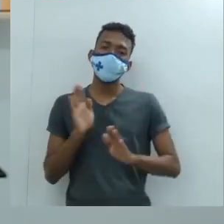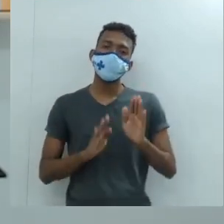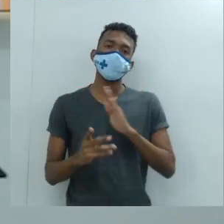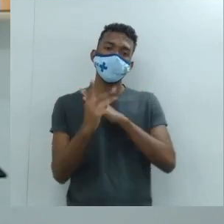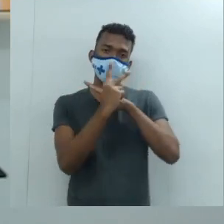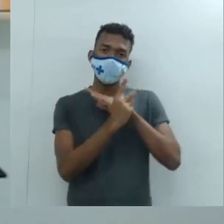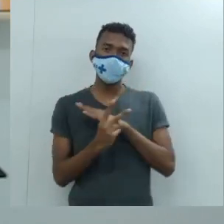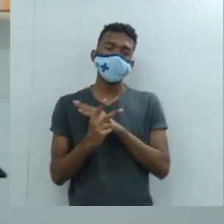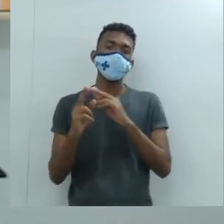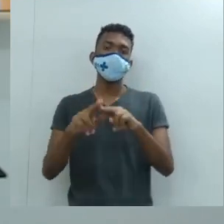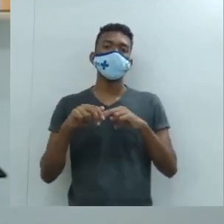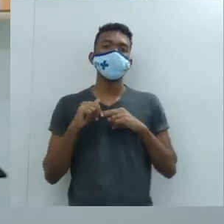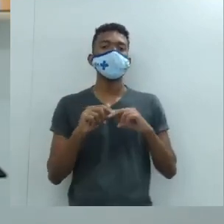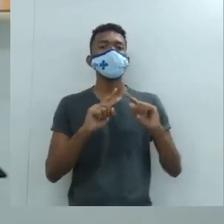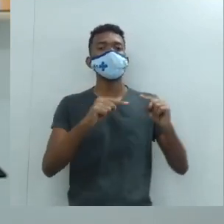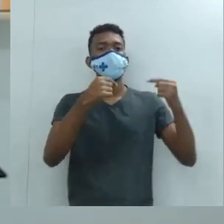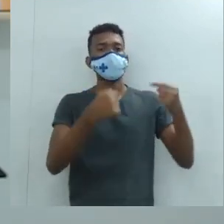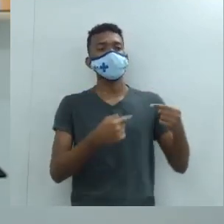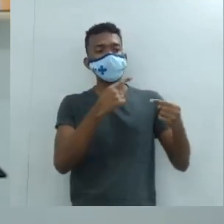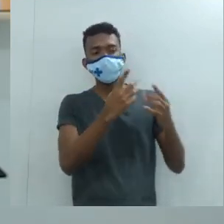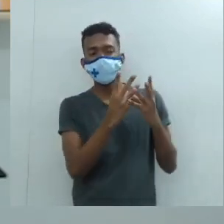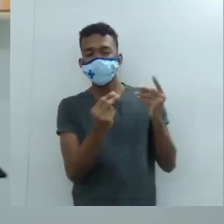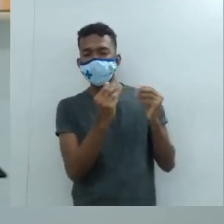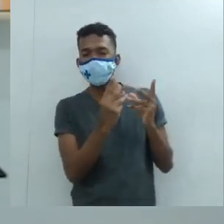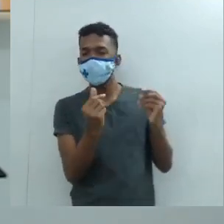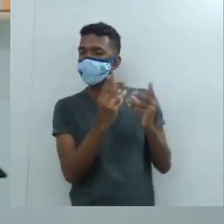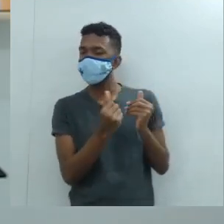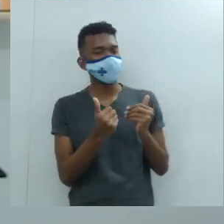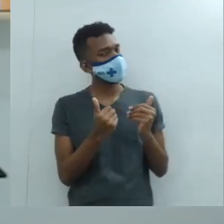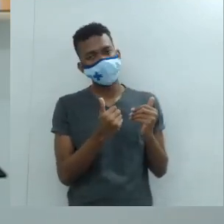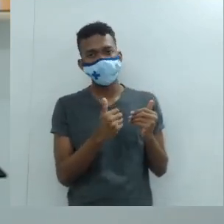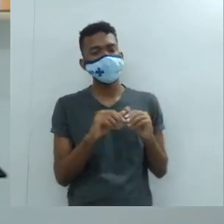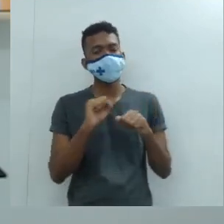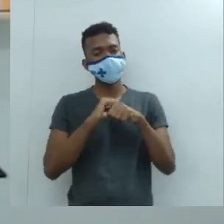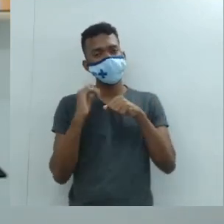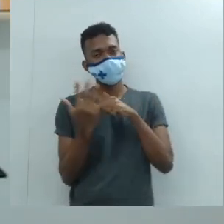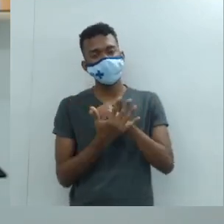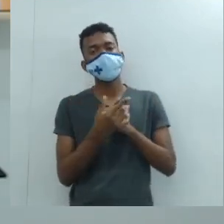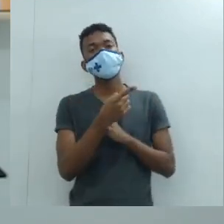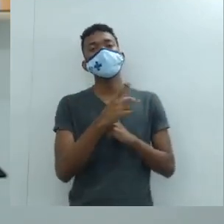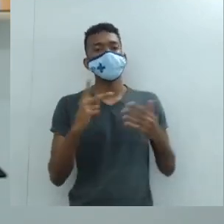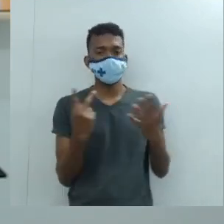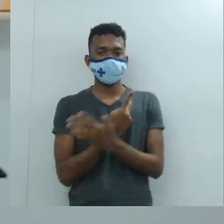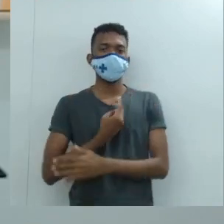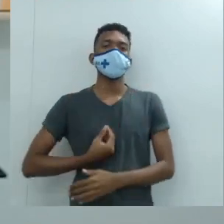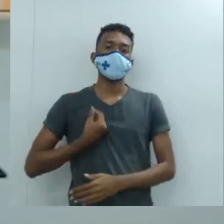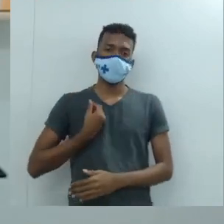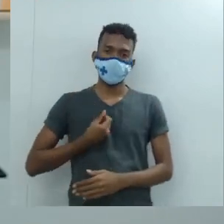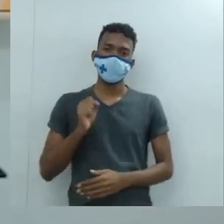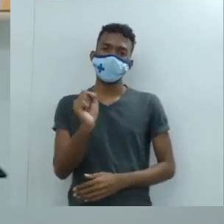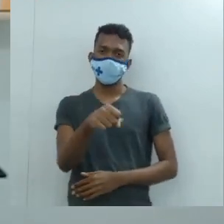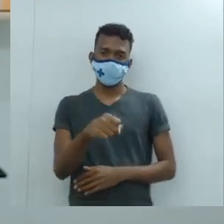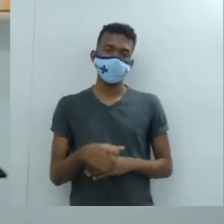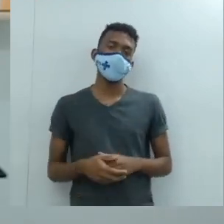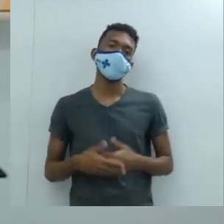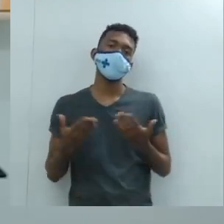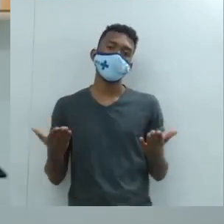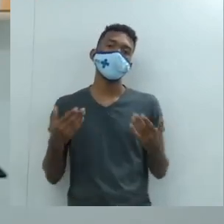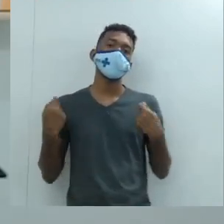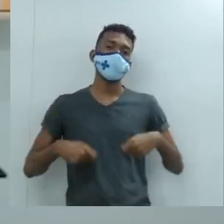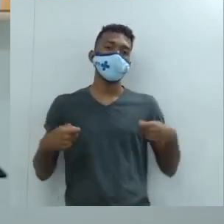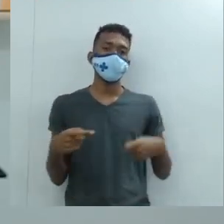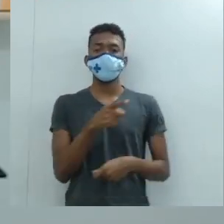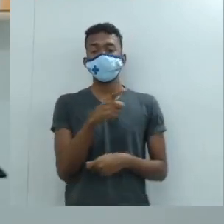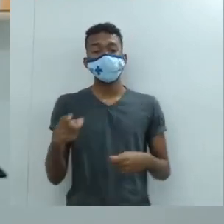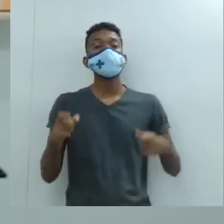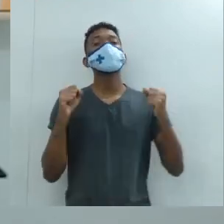porque o inimigo, ele é invisível. A pandemia, ela ainda está presente. É necessário